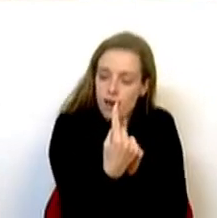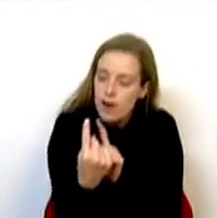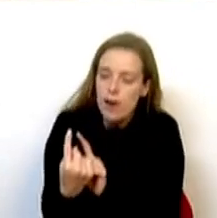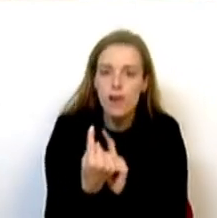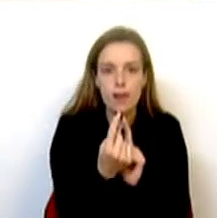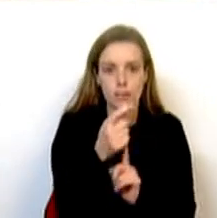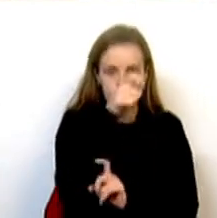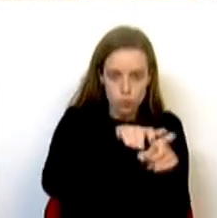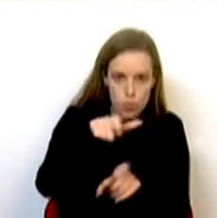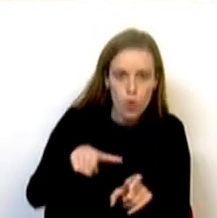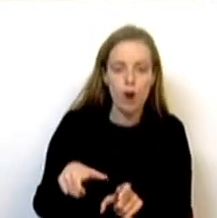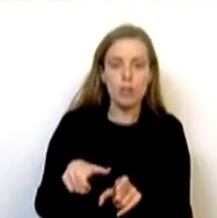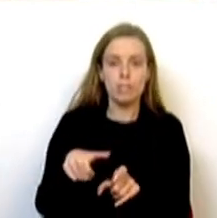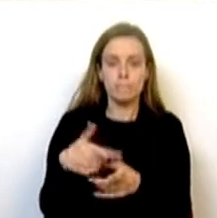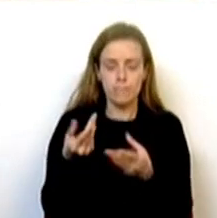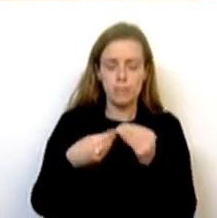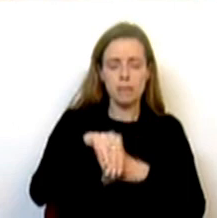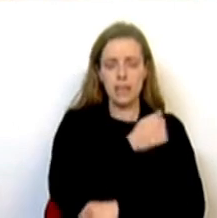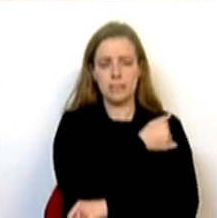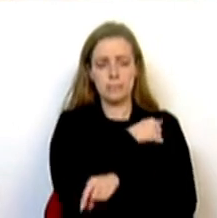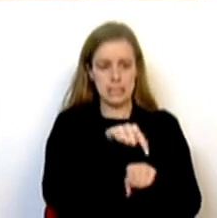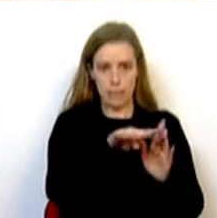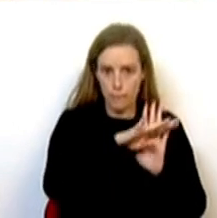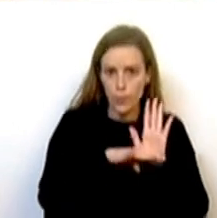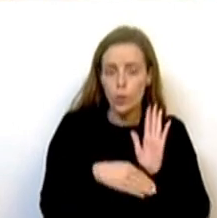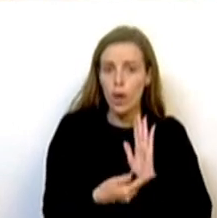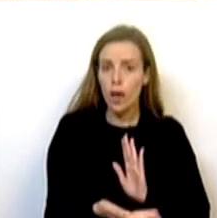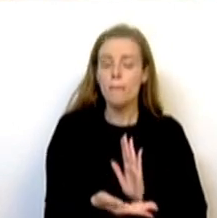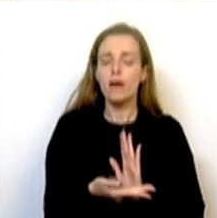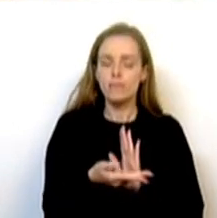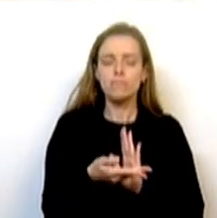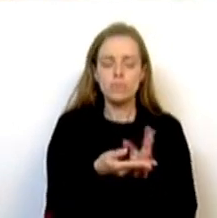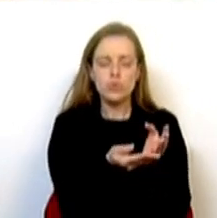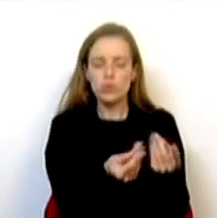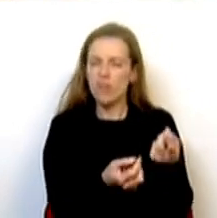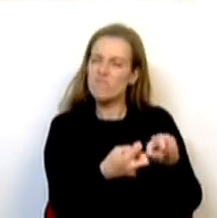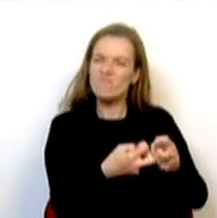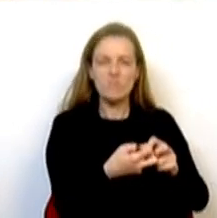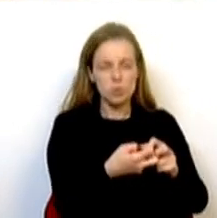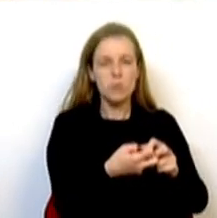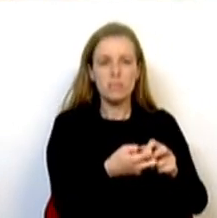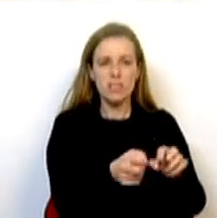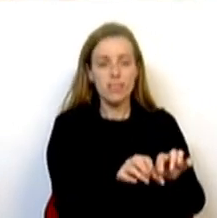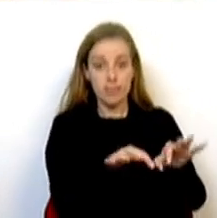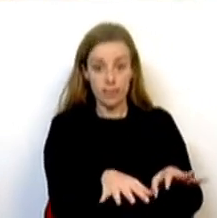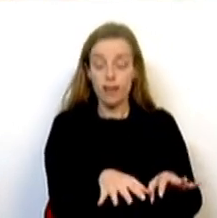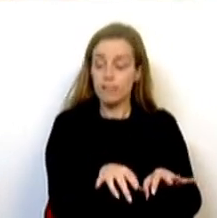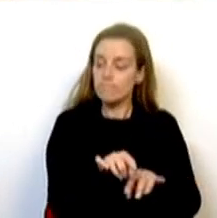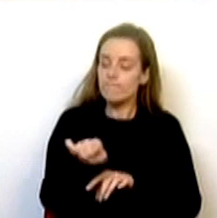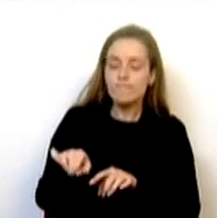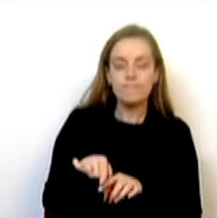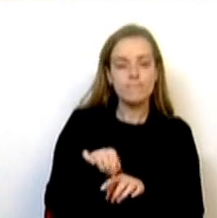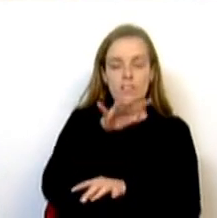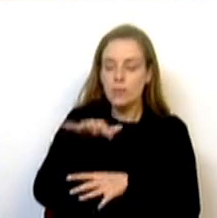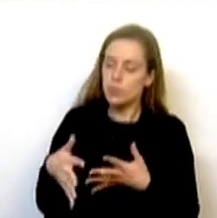cidadãos. O Mais Habitação, este programa, resolve problemas, como dizia, de natureza conjuntural